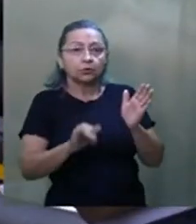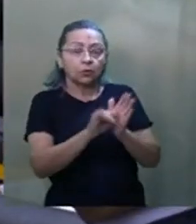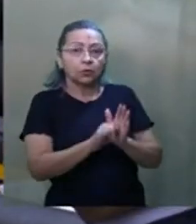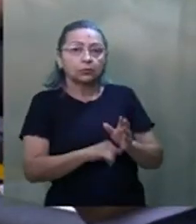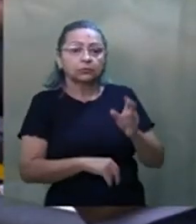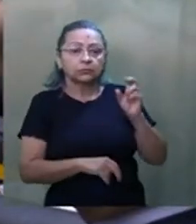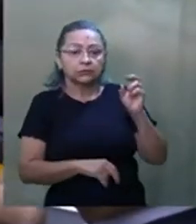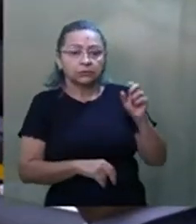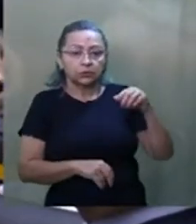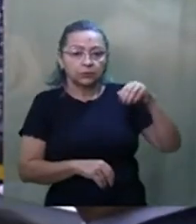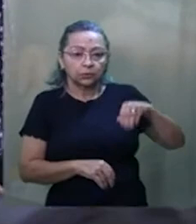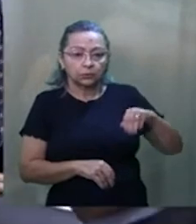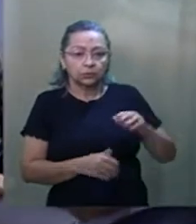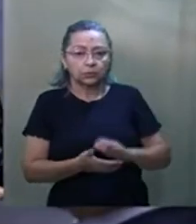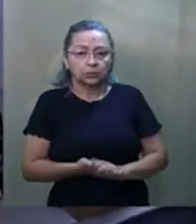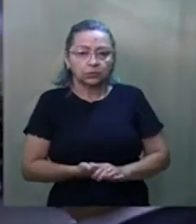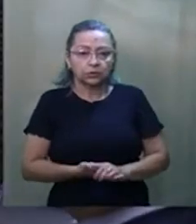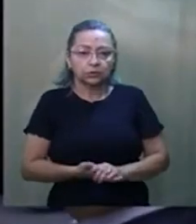questão de ordem.